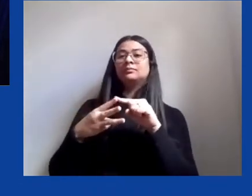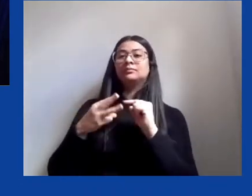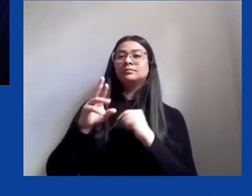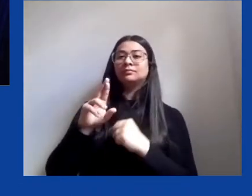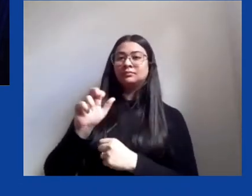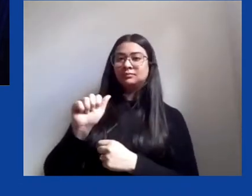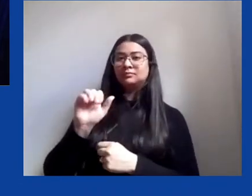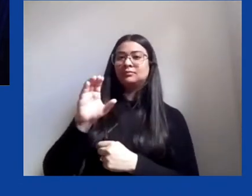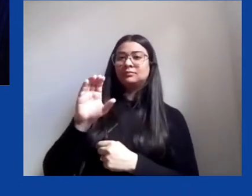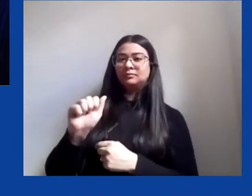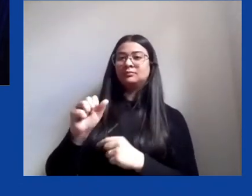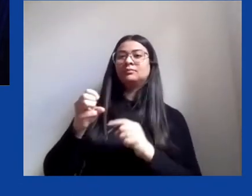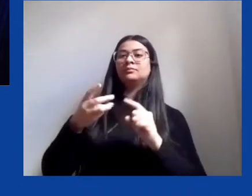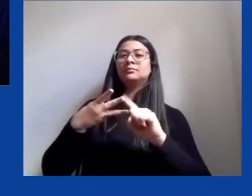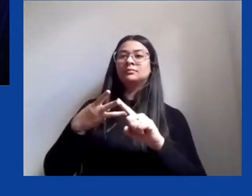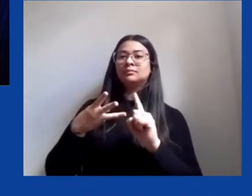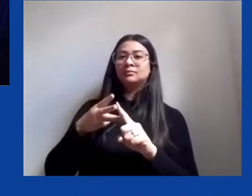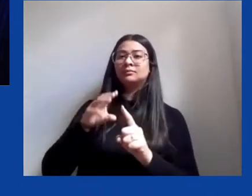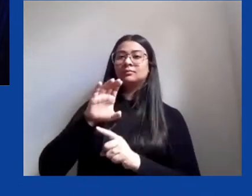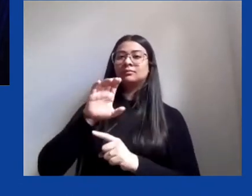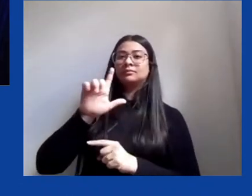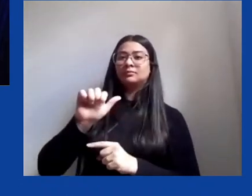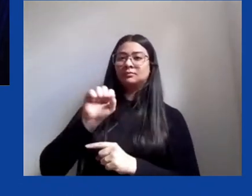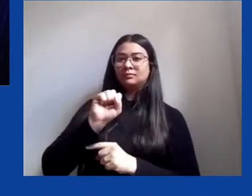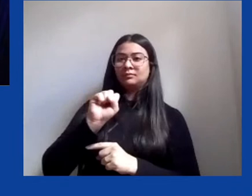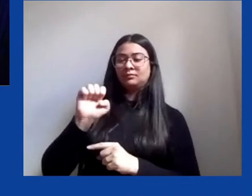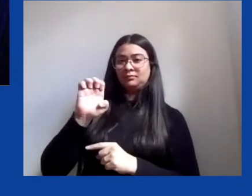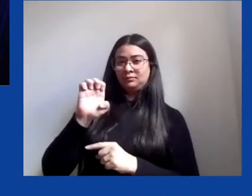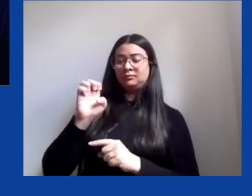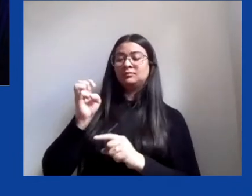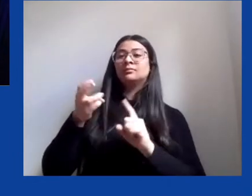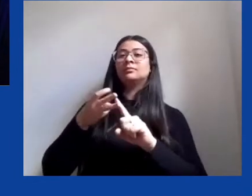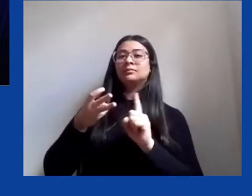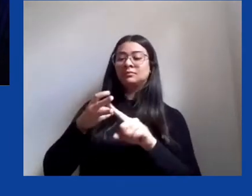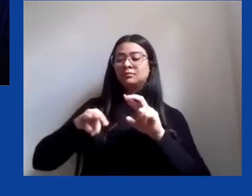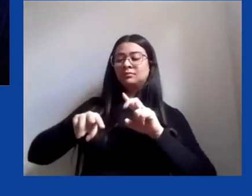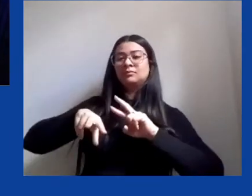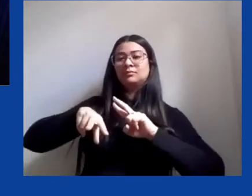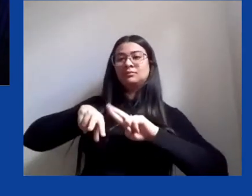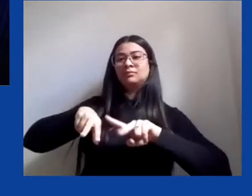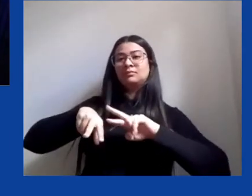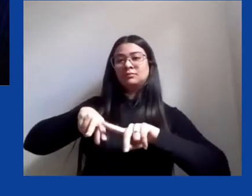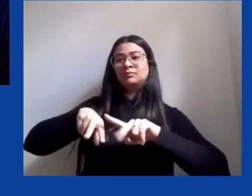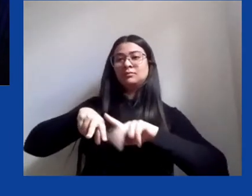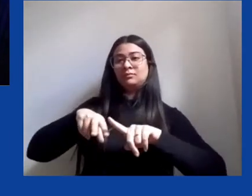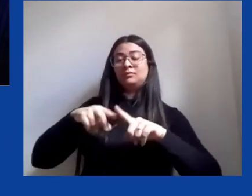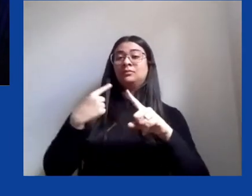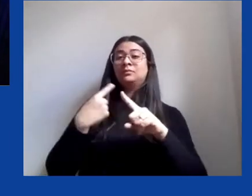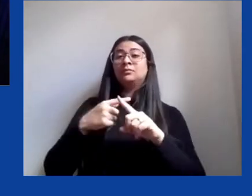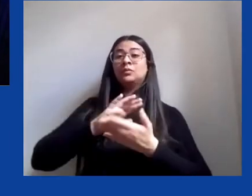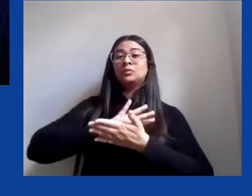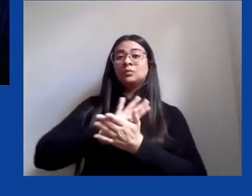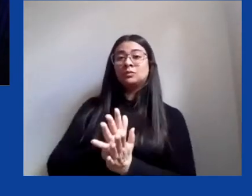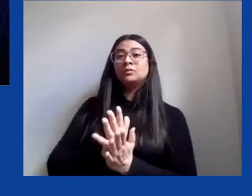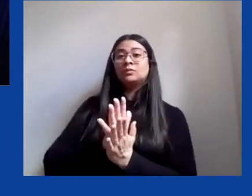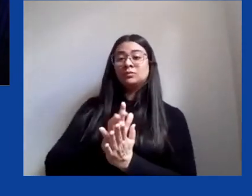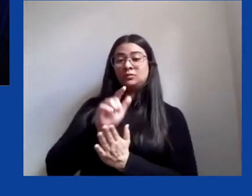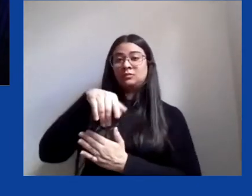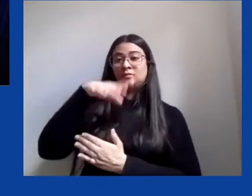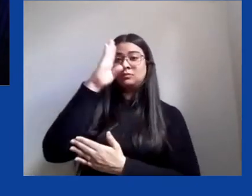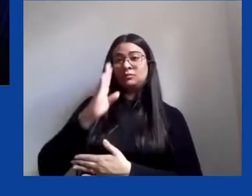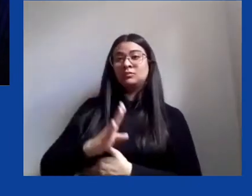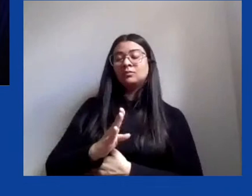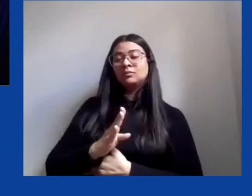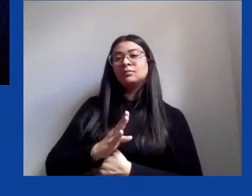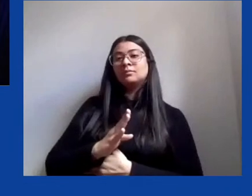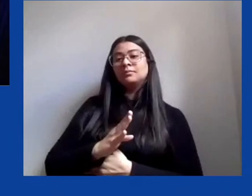para que se compreenda como o racismo no Brasil articula e sustenta classe e